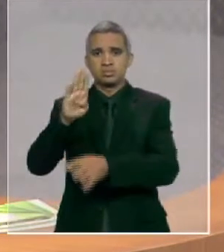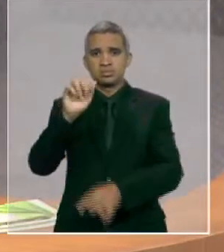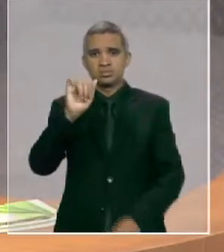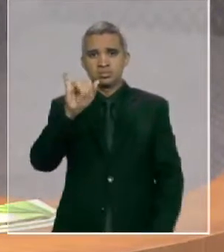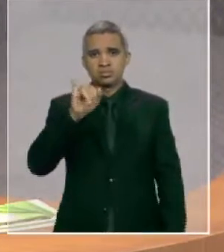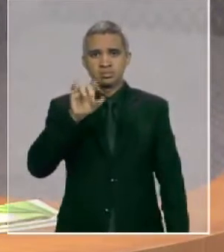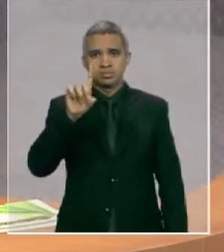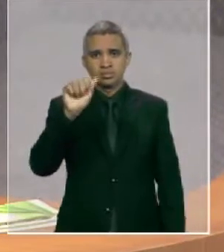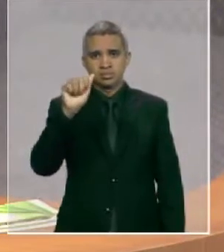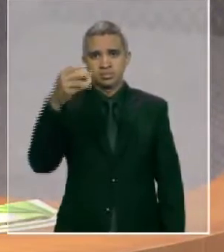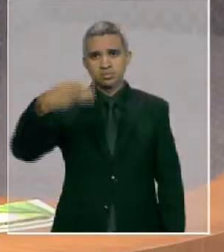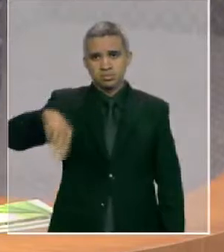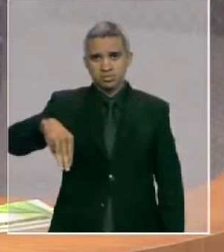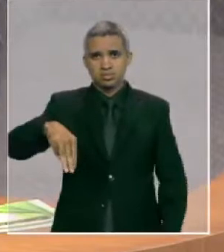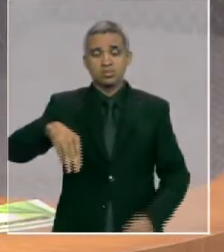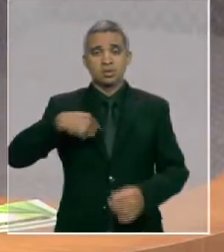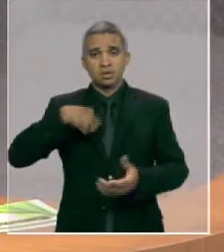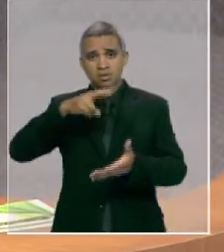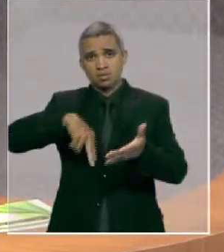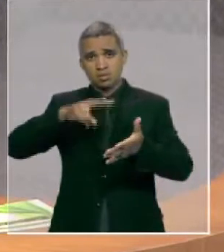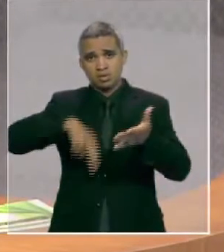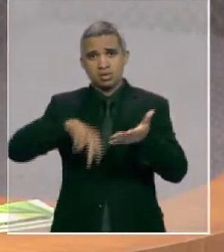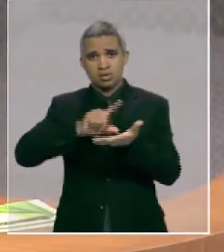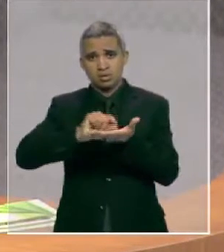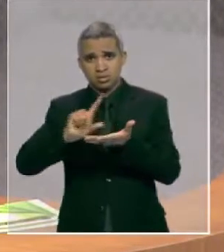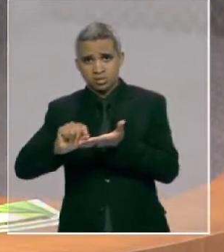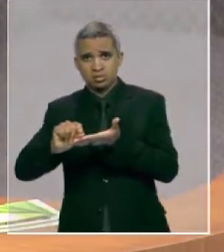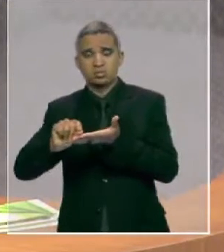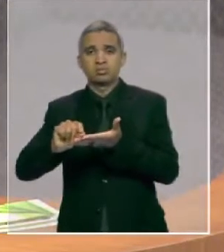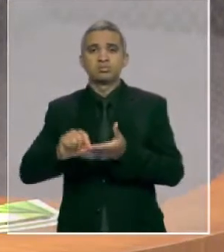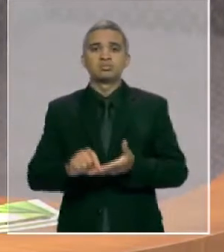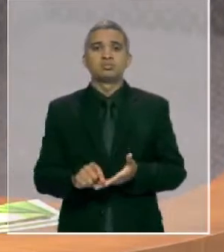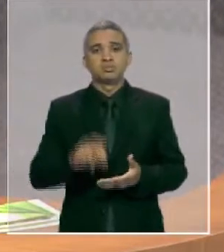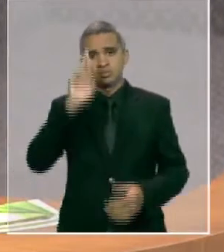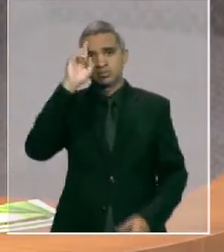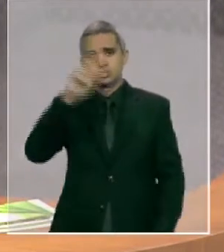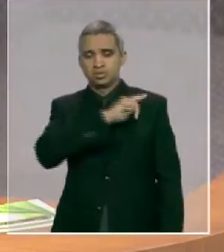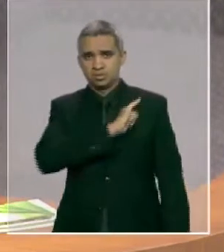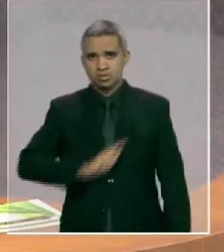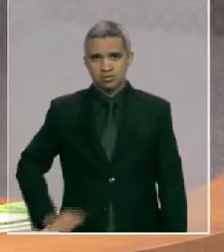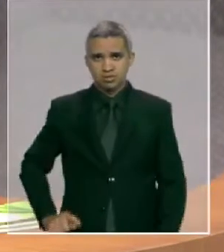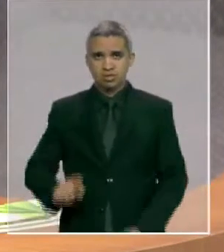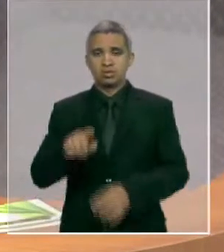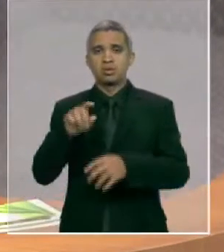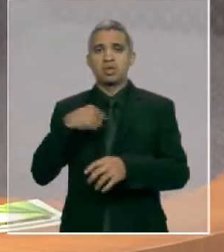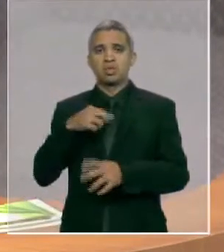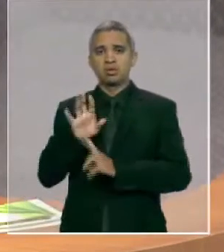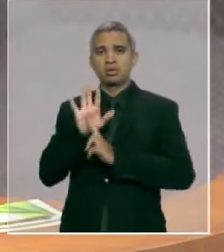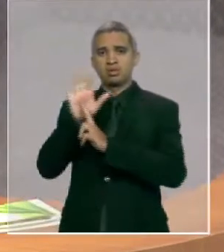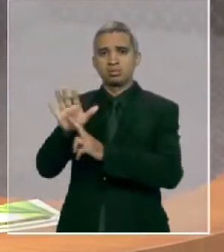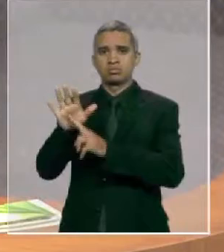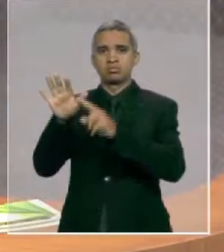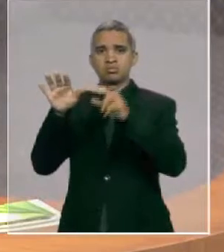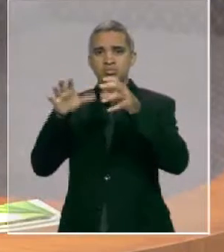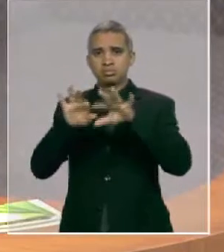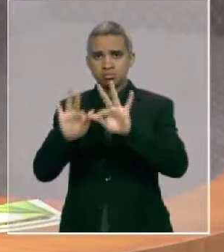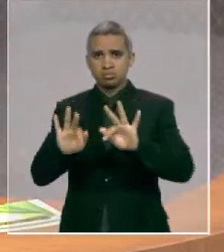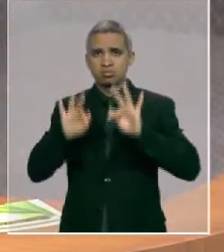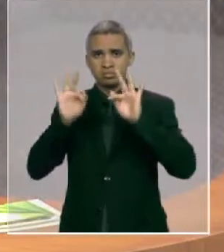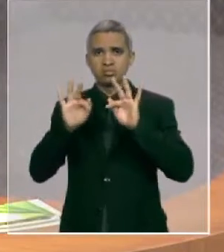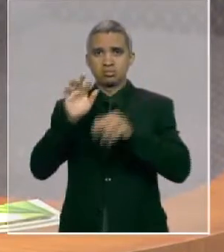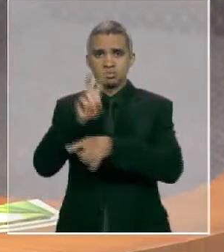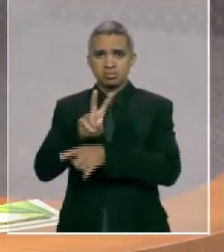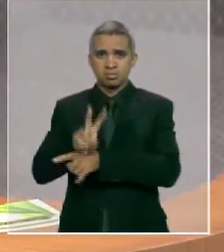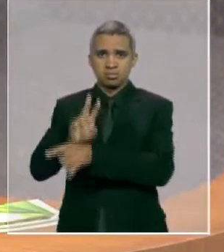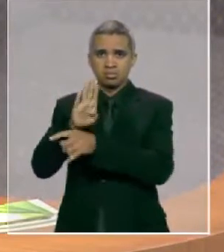anais esse artigo. Senhor governador, em nome do Fórum em Defesa da Baixada Maranhense, agradeço publicamente o conjunto de obras que a